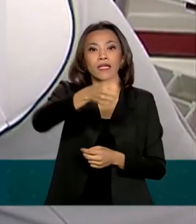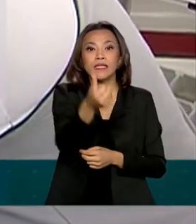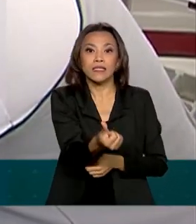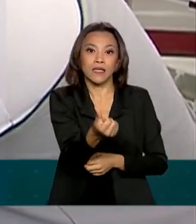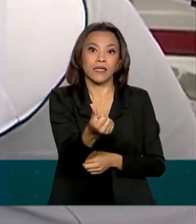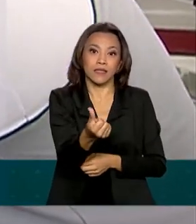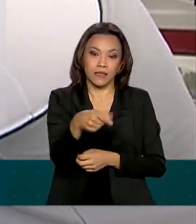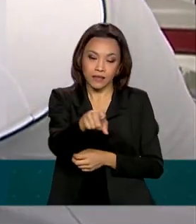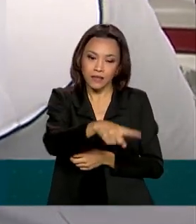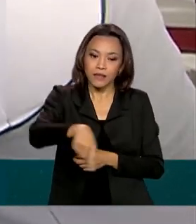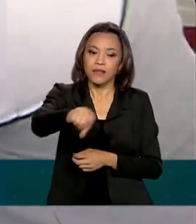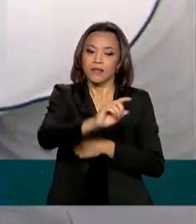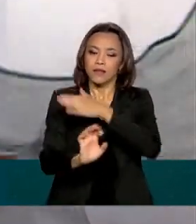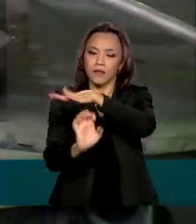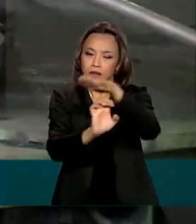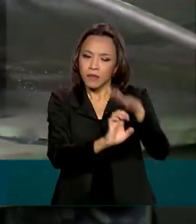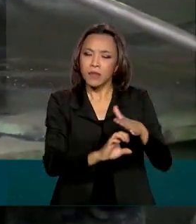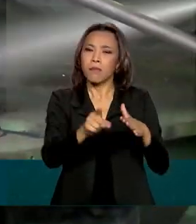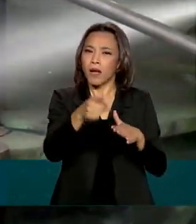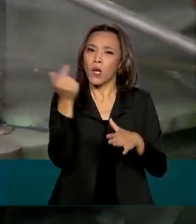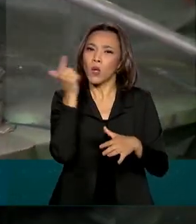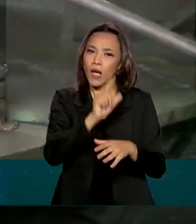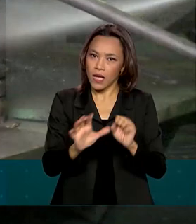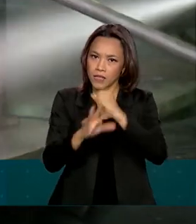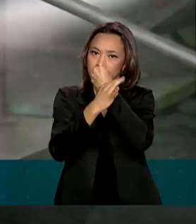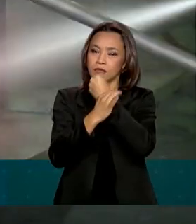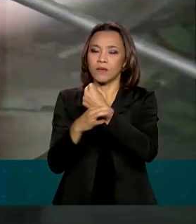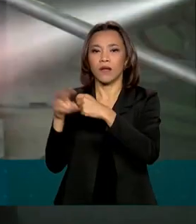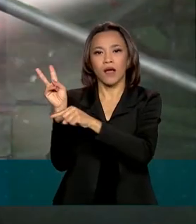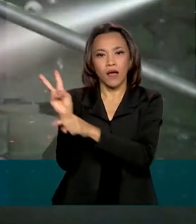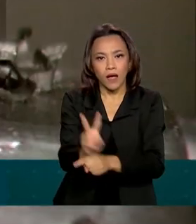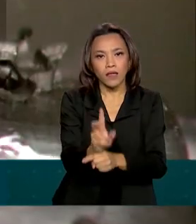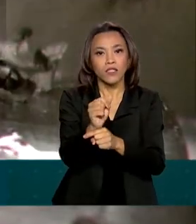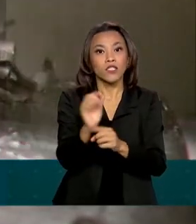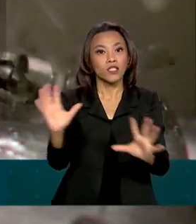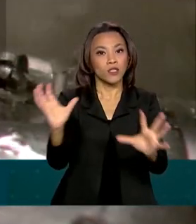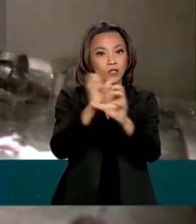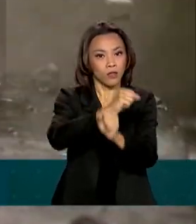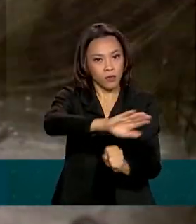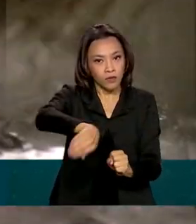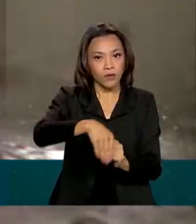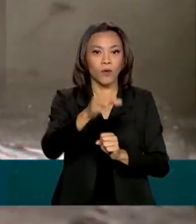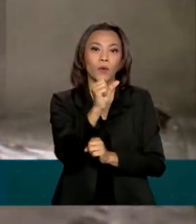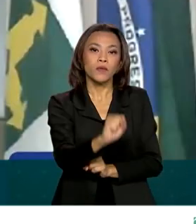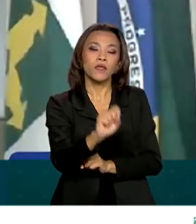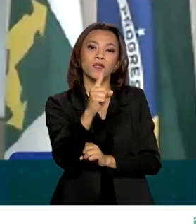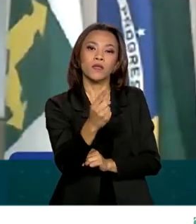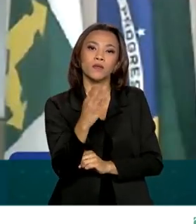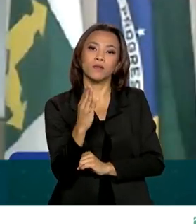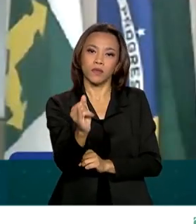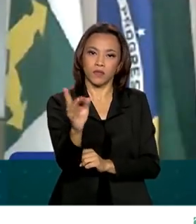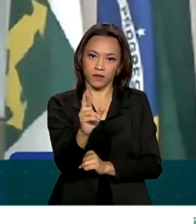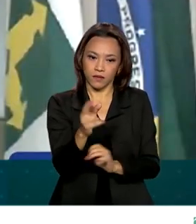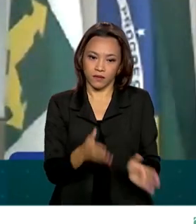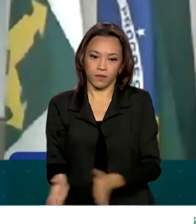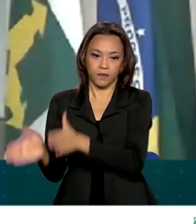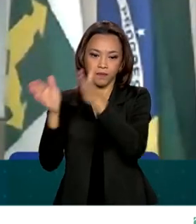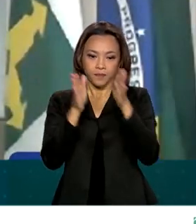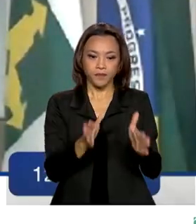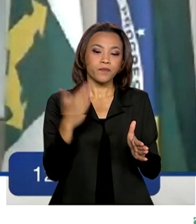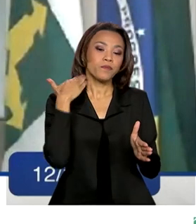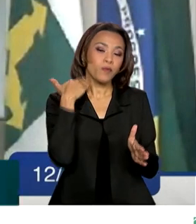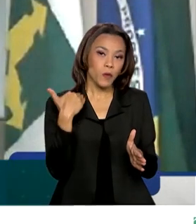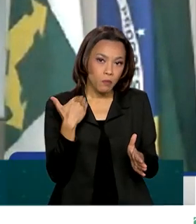com garantias para financiamentos que somam 81 bilhões de reais. O banco atuou